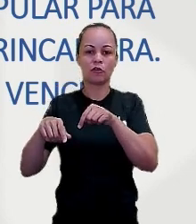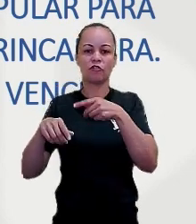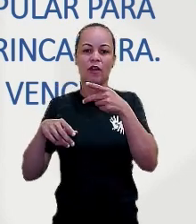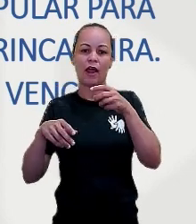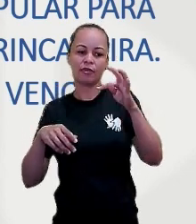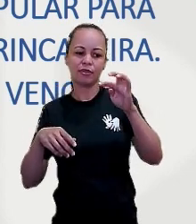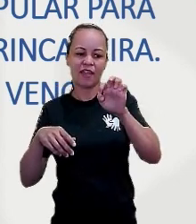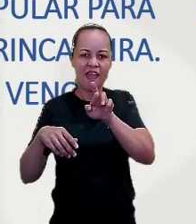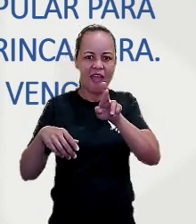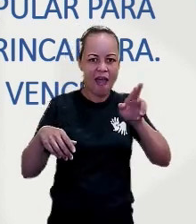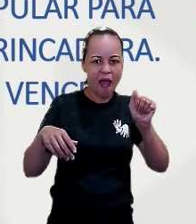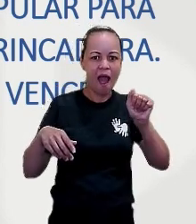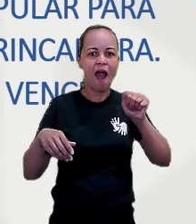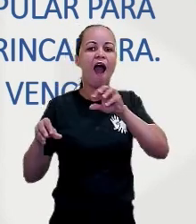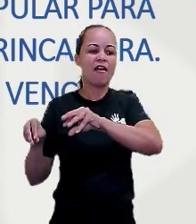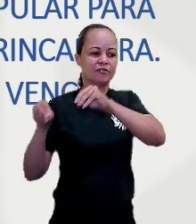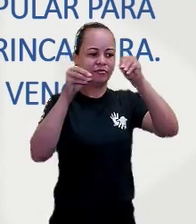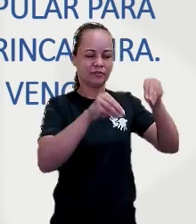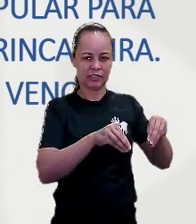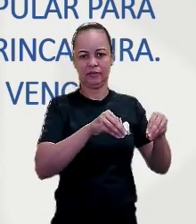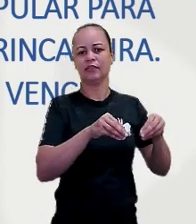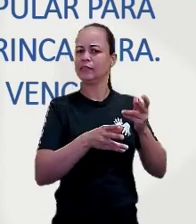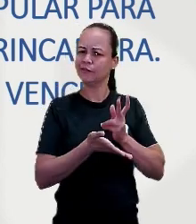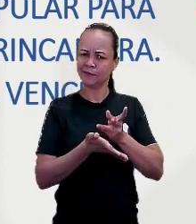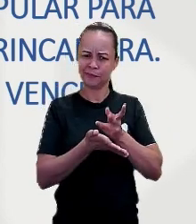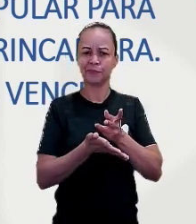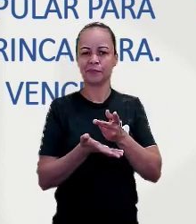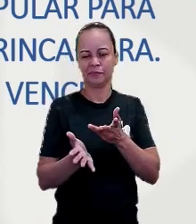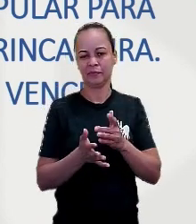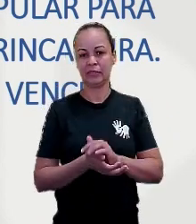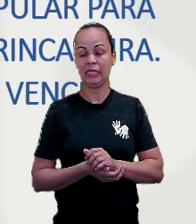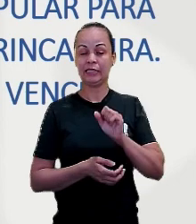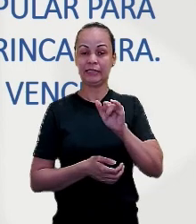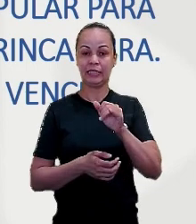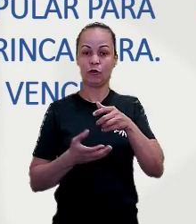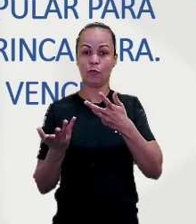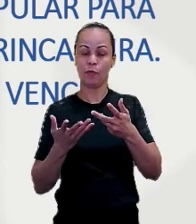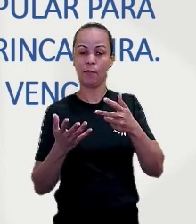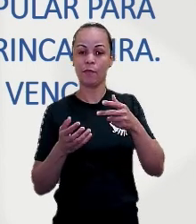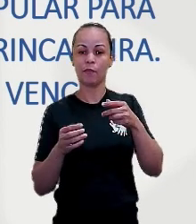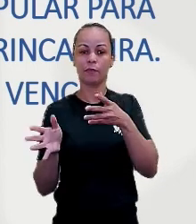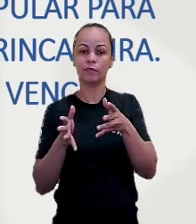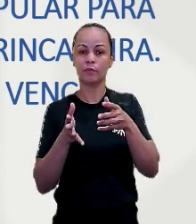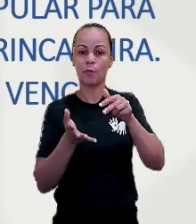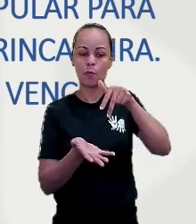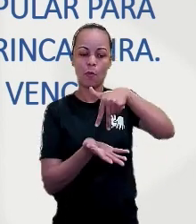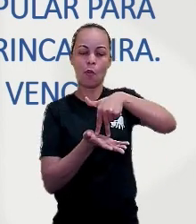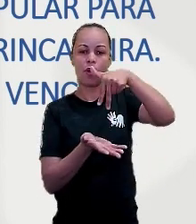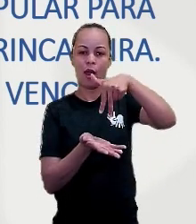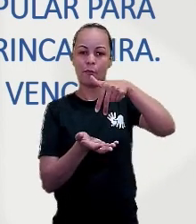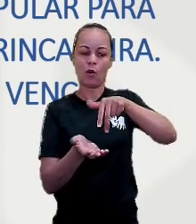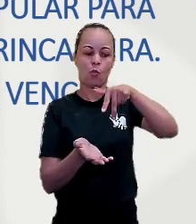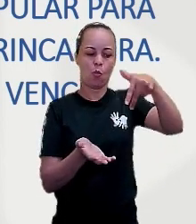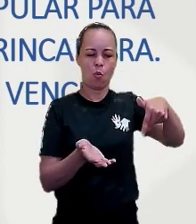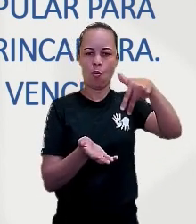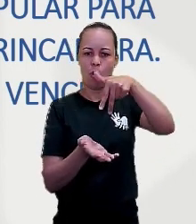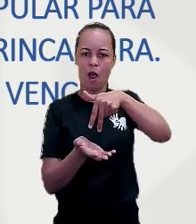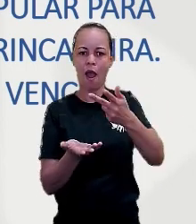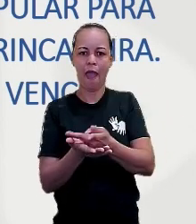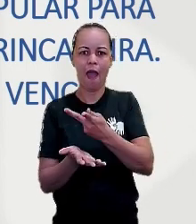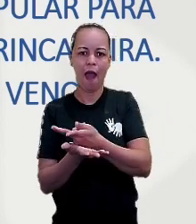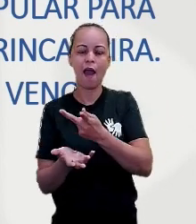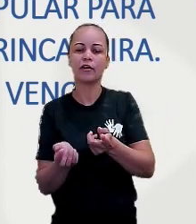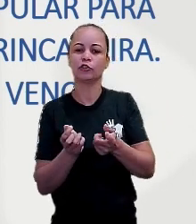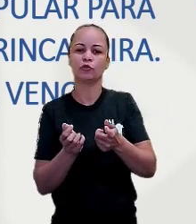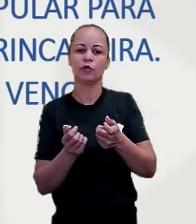lado terra. E assim sucessivamente. Quem pular para o lado errado, sai da brincadeira. Quem fica